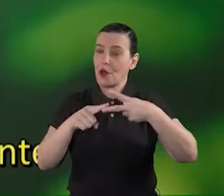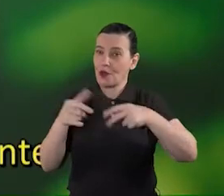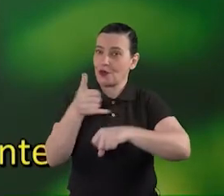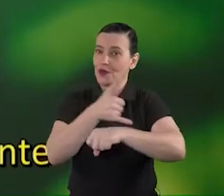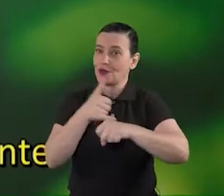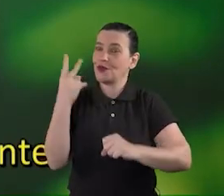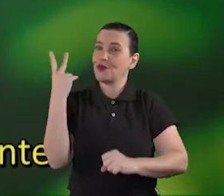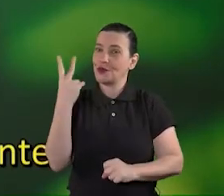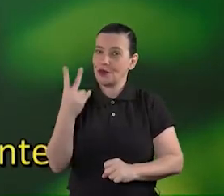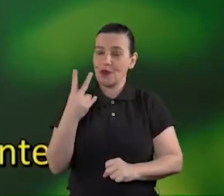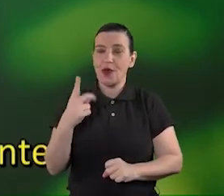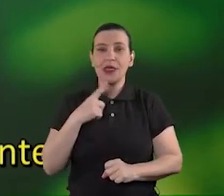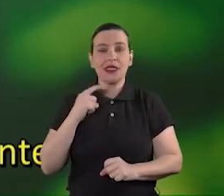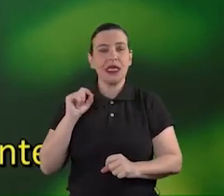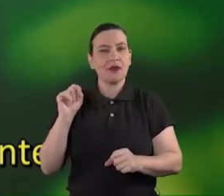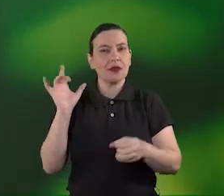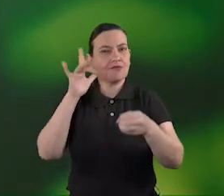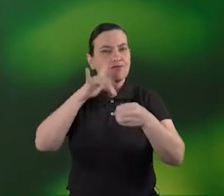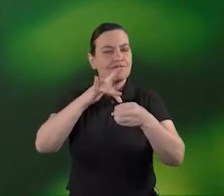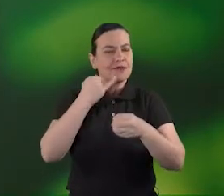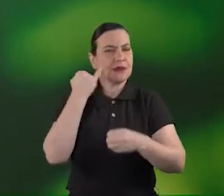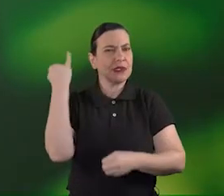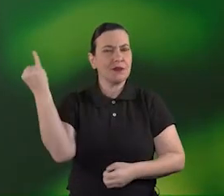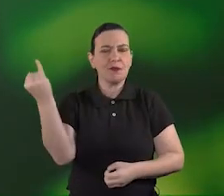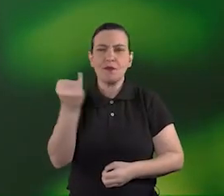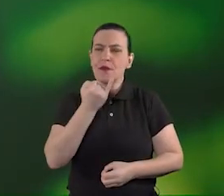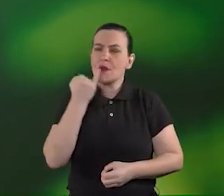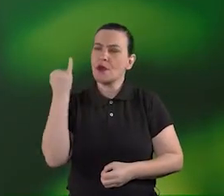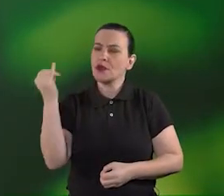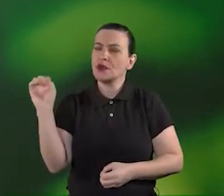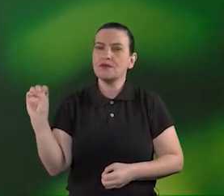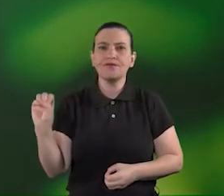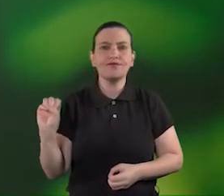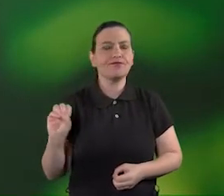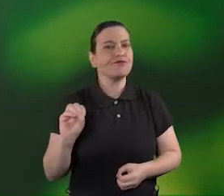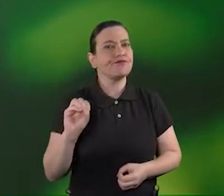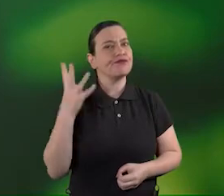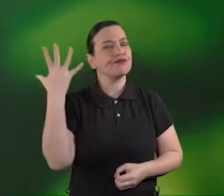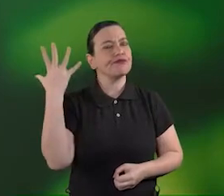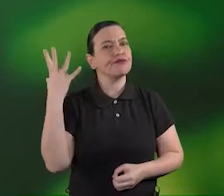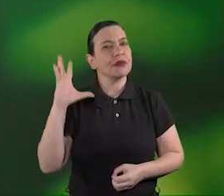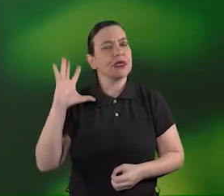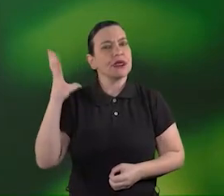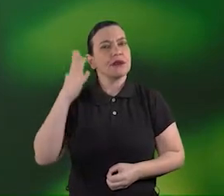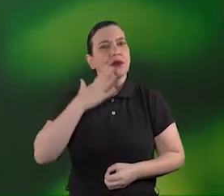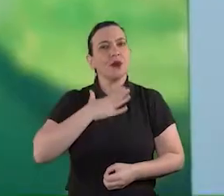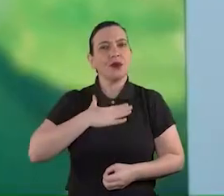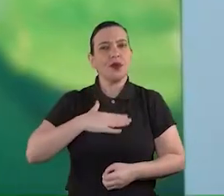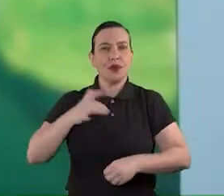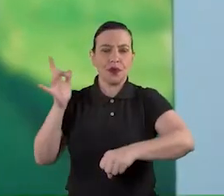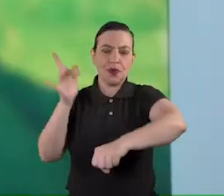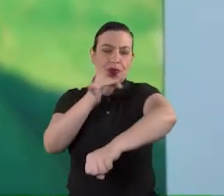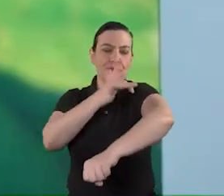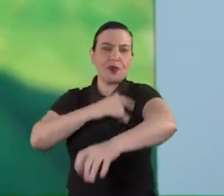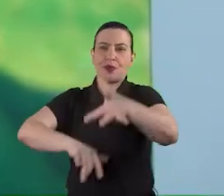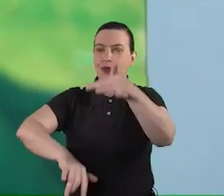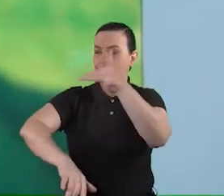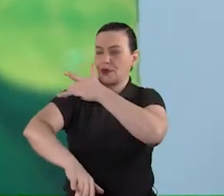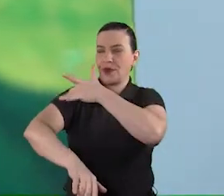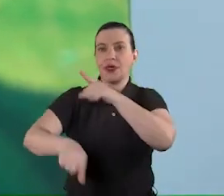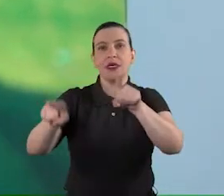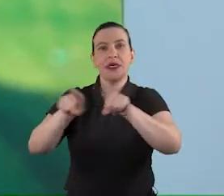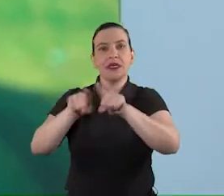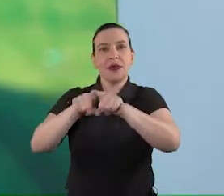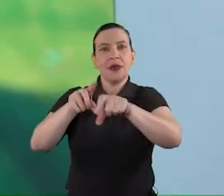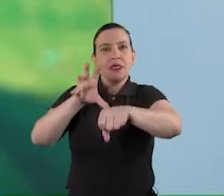é um composto especialmente importante quando surge a necessidade de acalmar e tranquilizar os tecidos o relaxamento